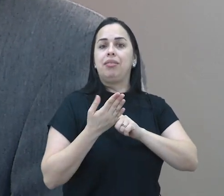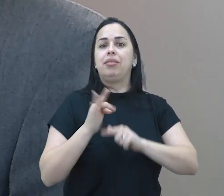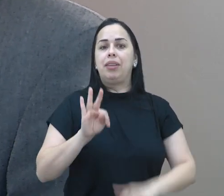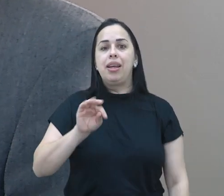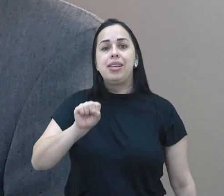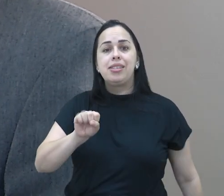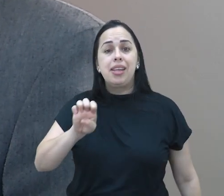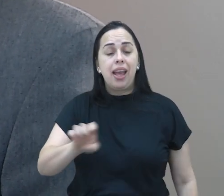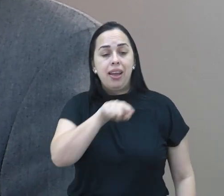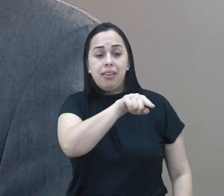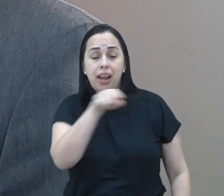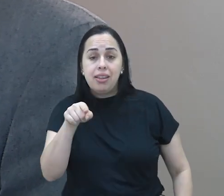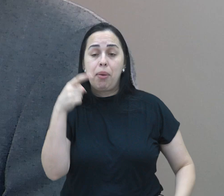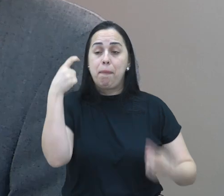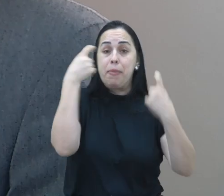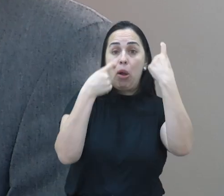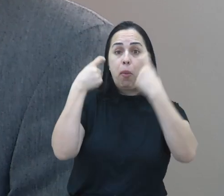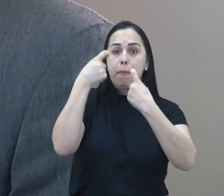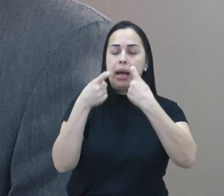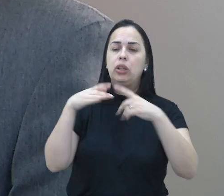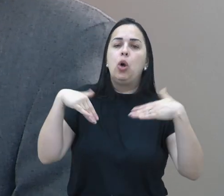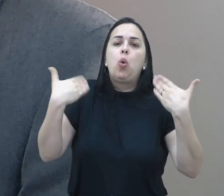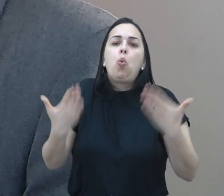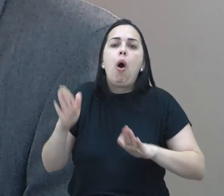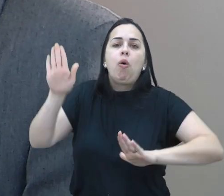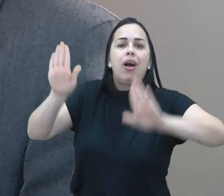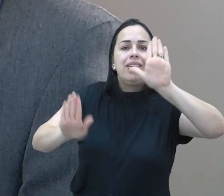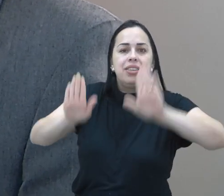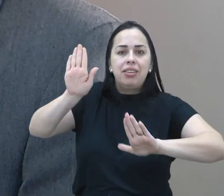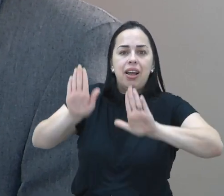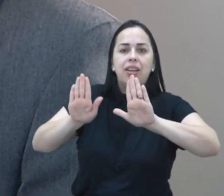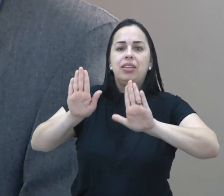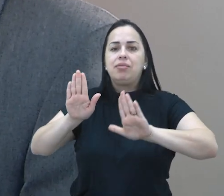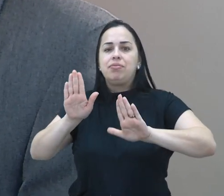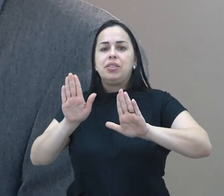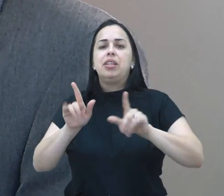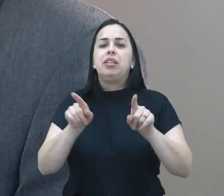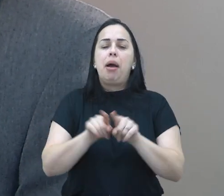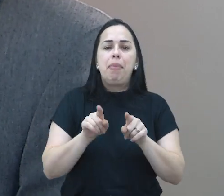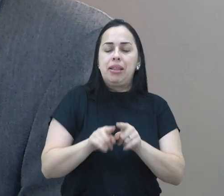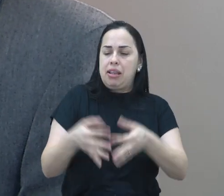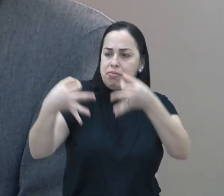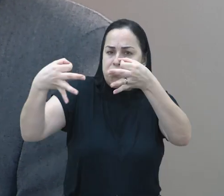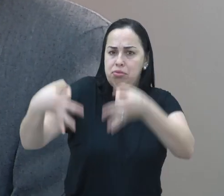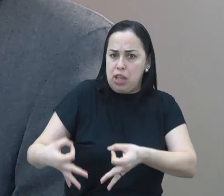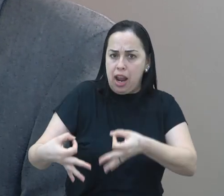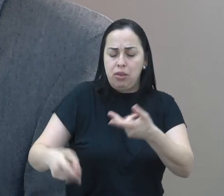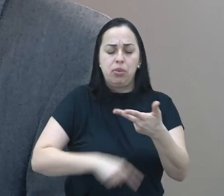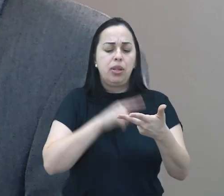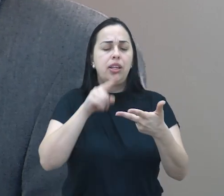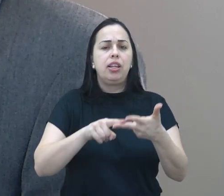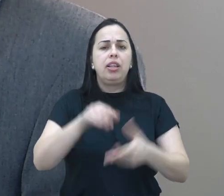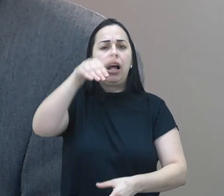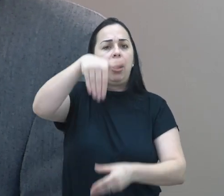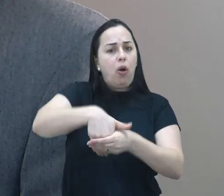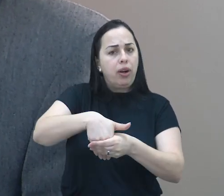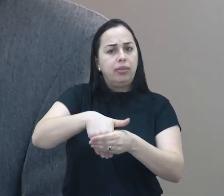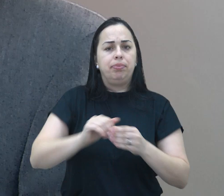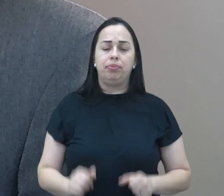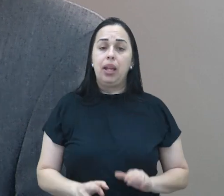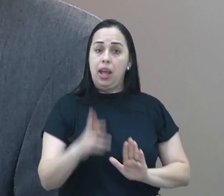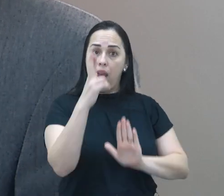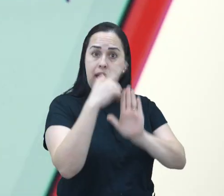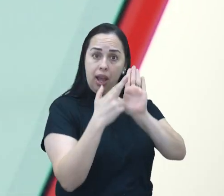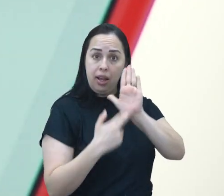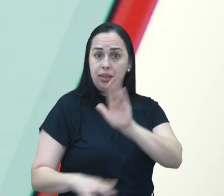demonstrar ao poder público que elas estão preocupadas com seus candidatos, com a licitude, a lisura do certame, das